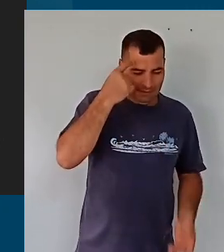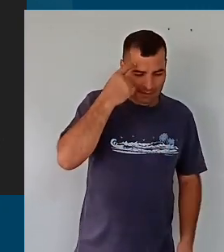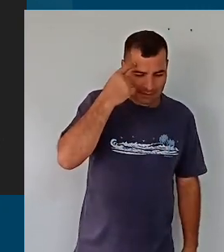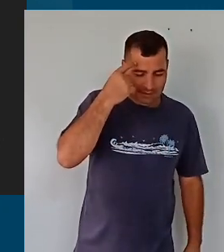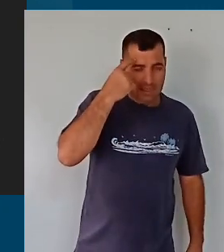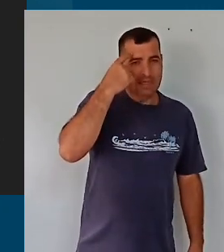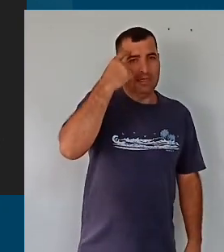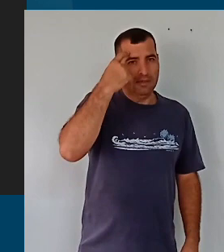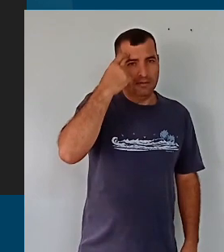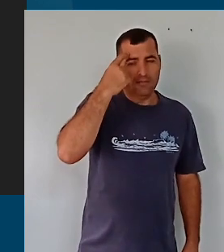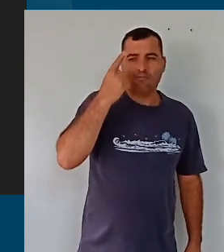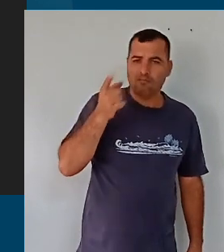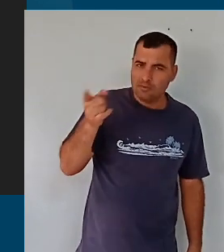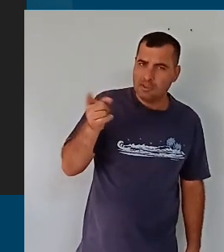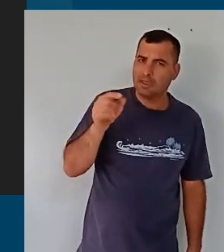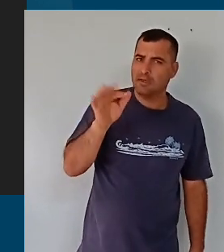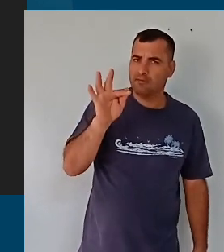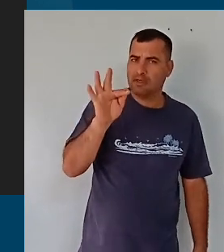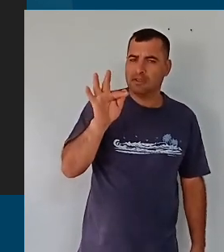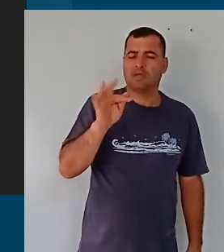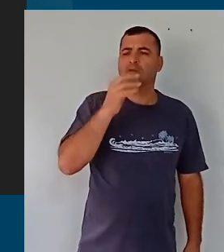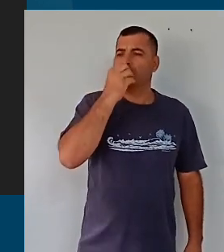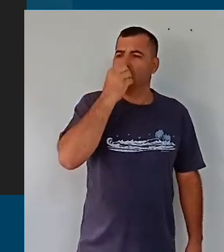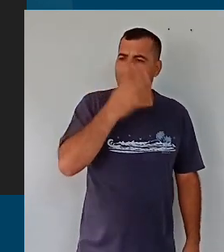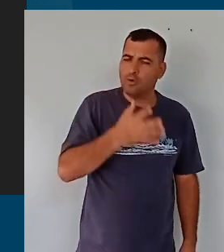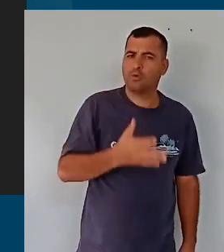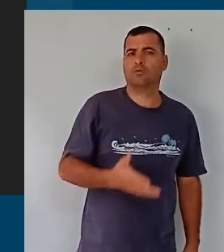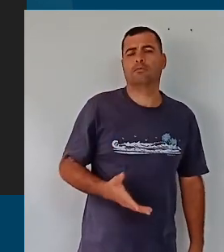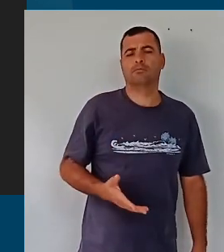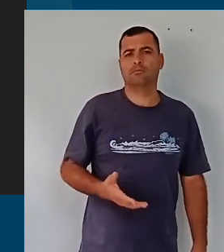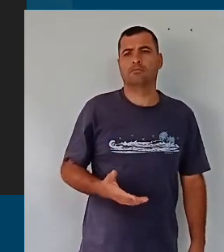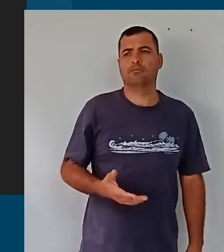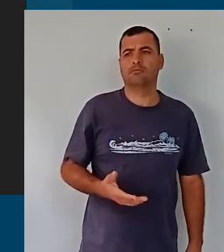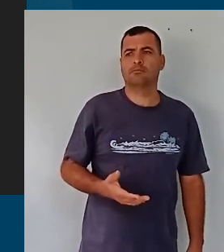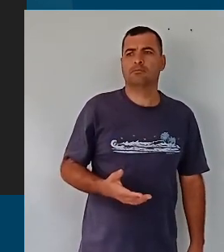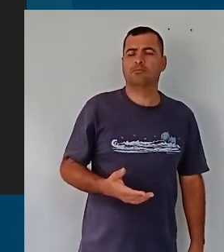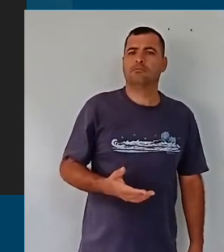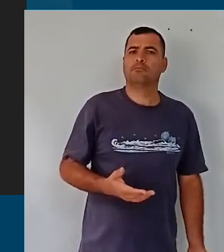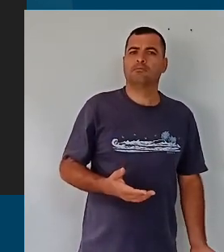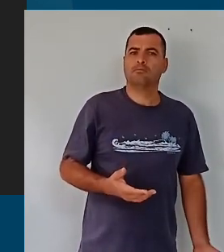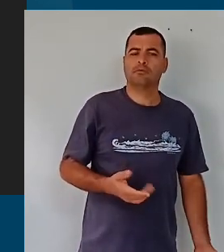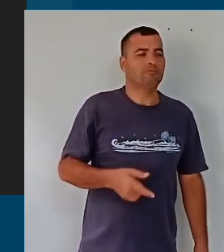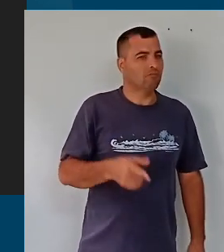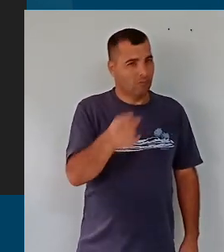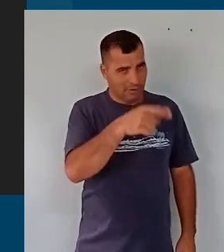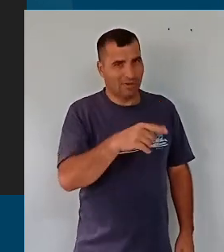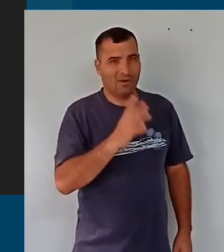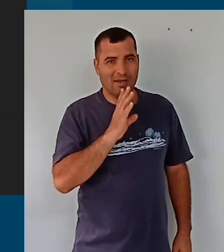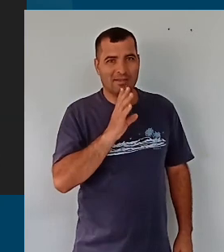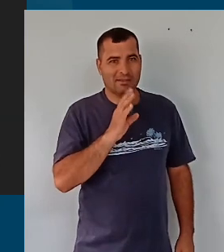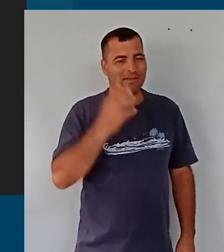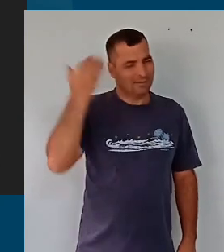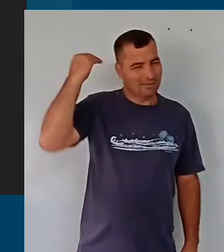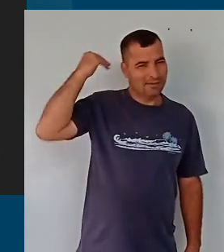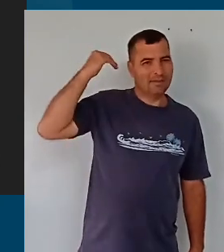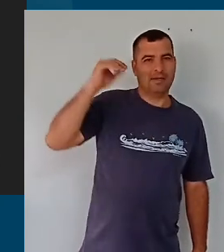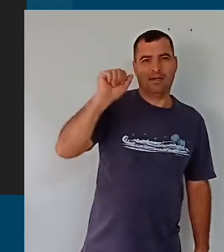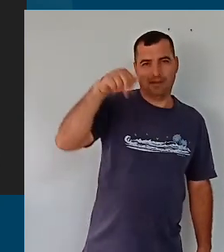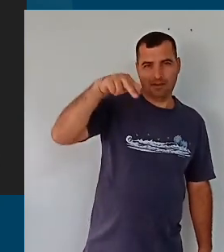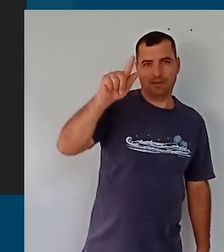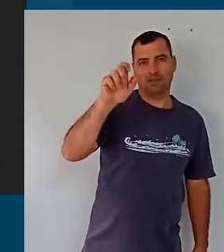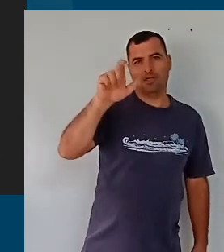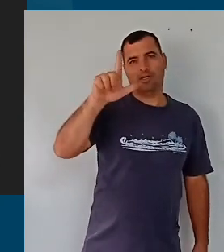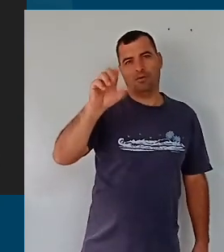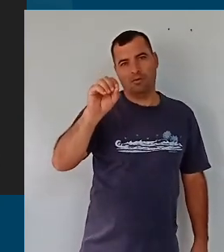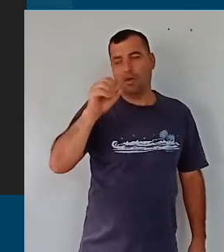reflexão comigo e falou Fernando, que coisa boa, quem conheceu o Ângelo já consegue certamente sentir essa